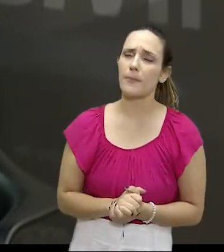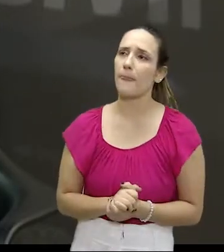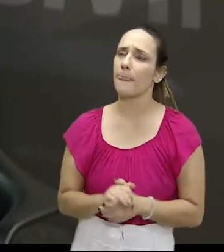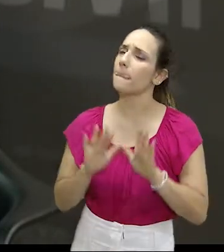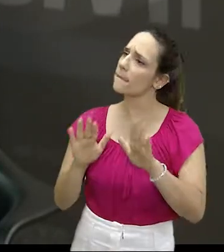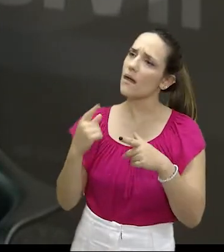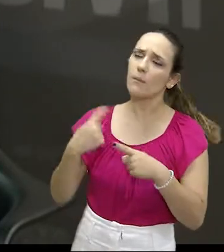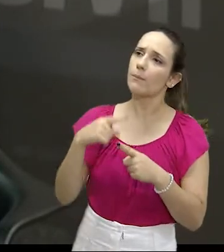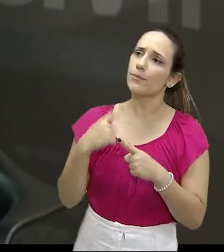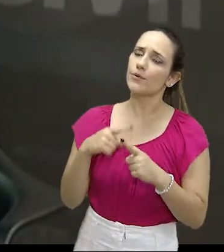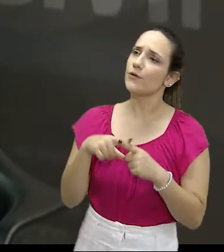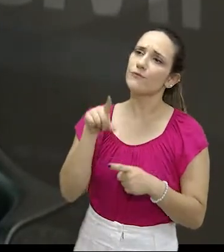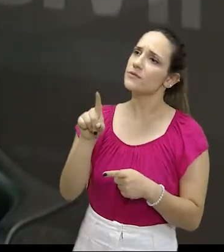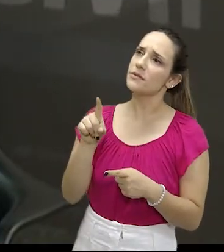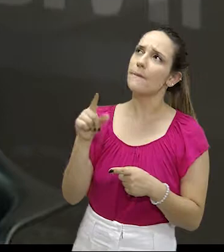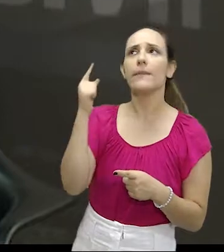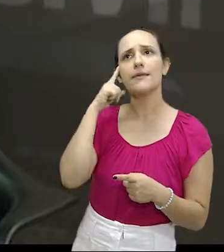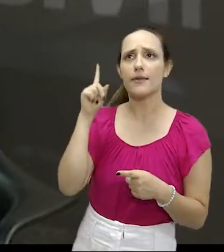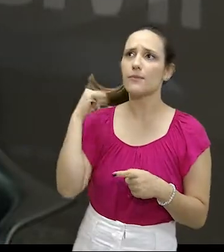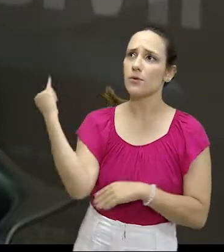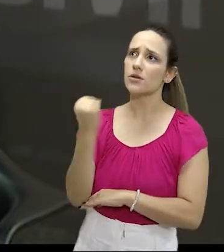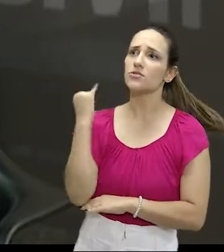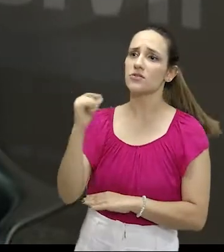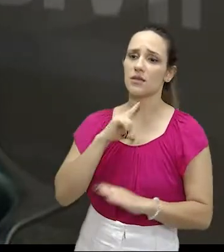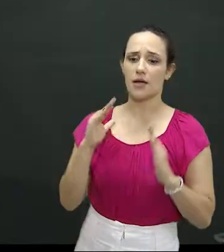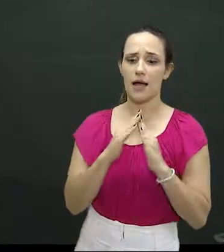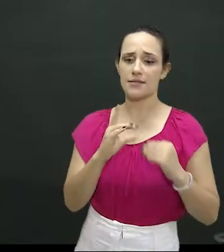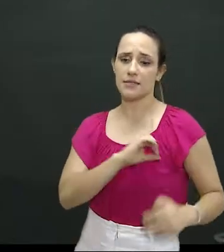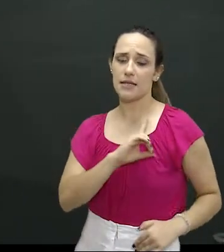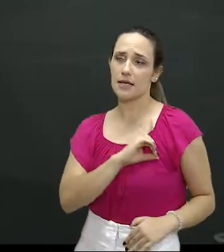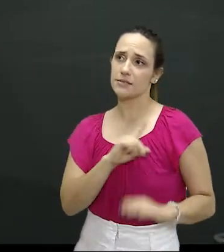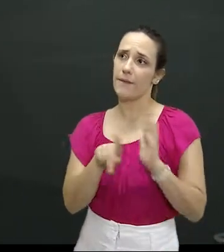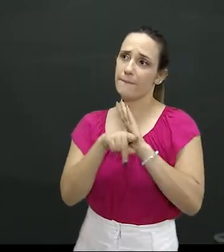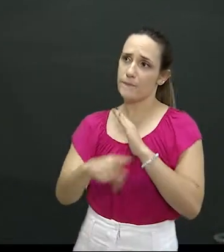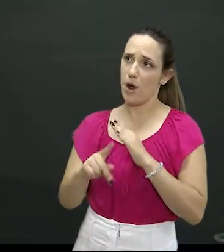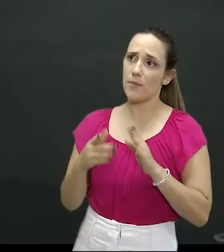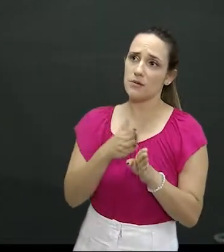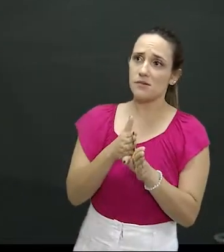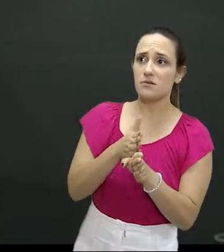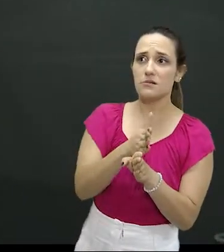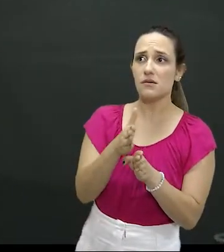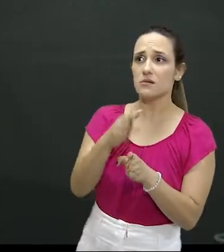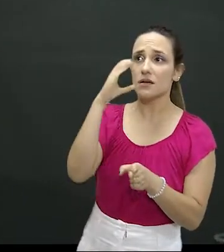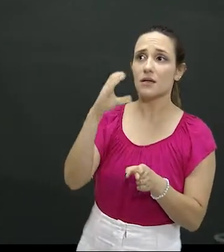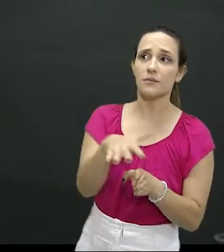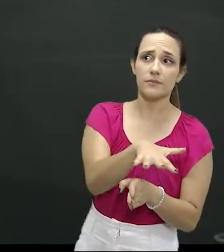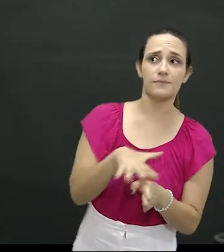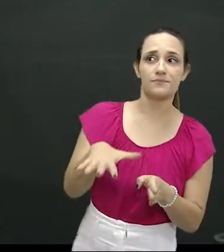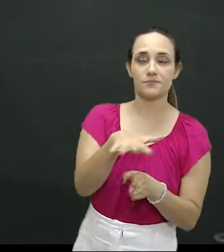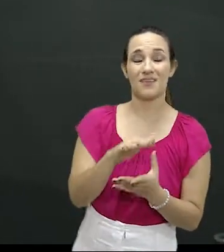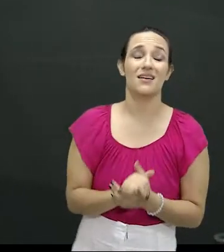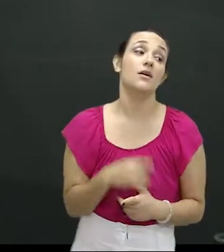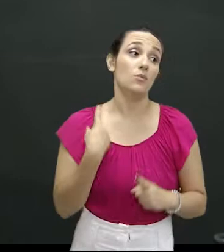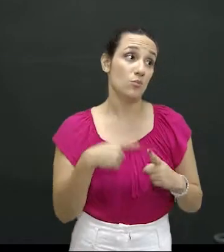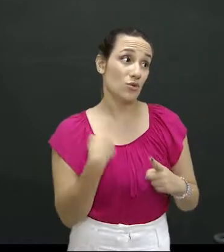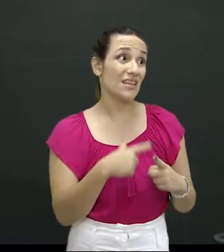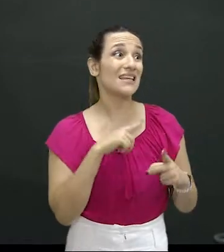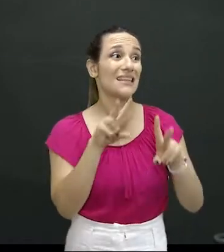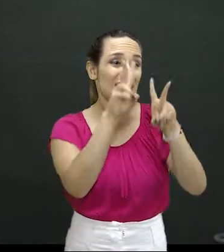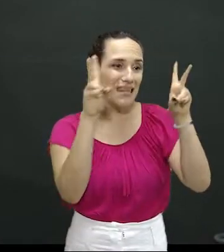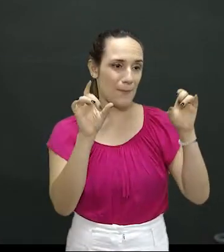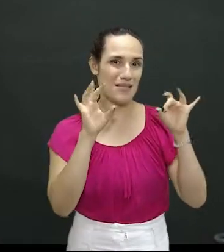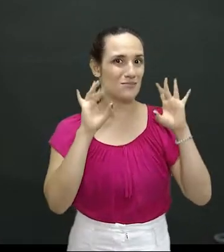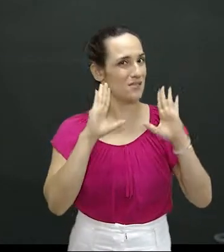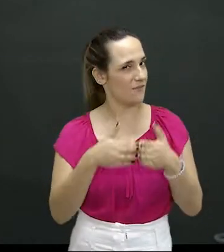delegacia especializada na repressão de crimes da fronteira? Dado a especificidade da matéria, na questão da